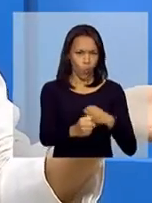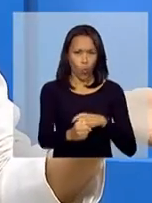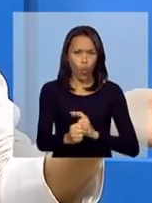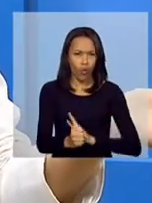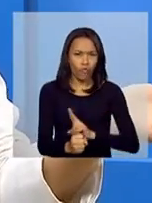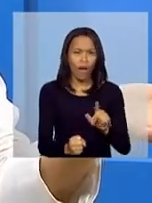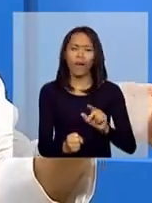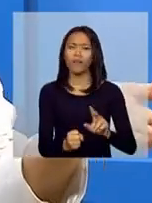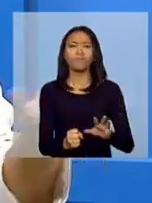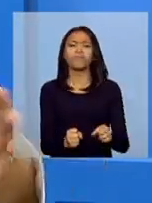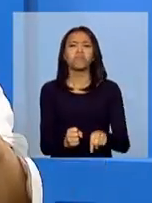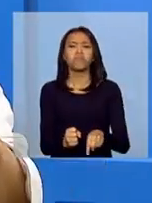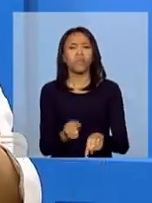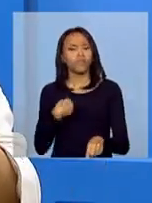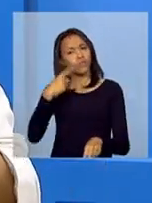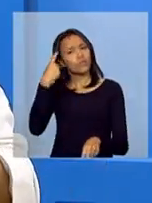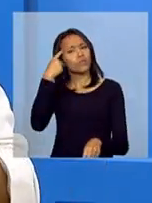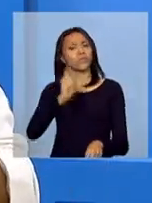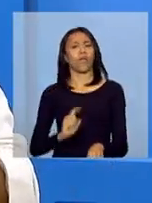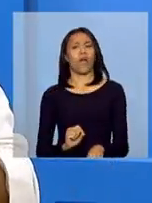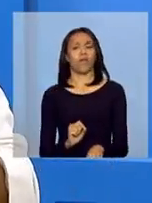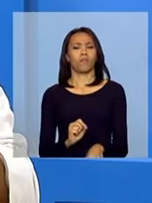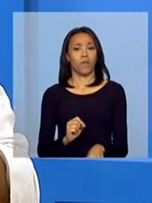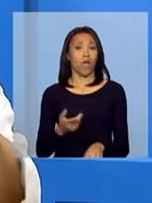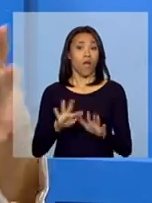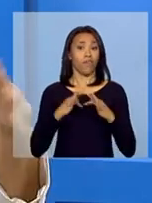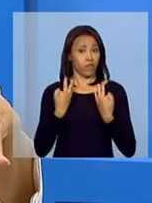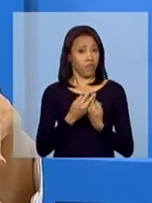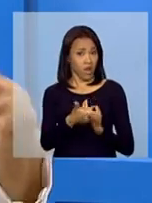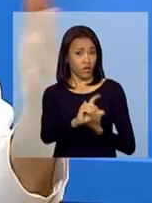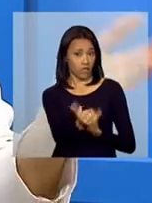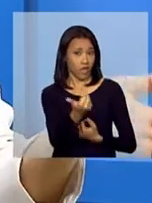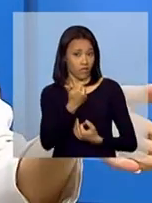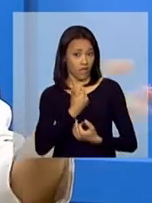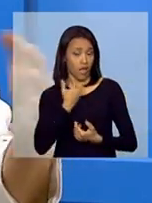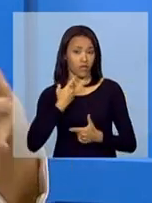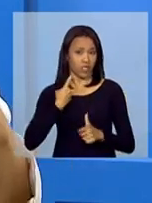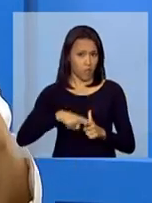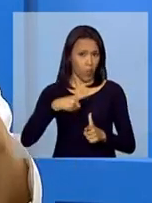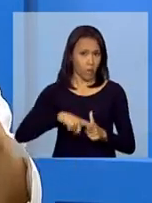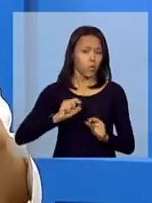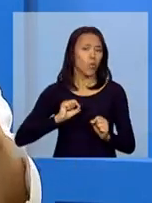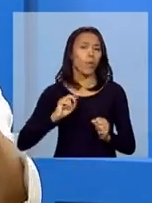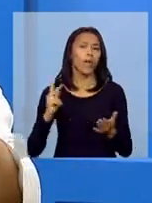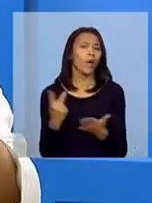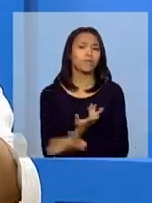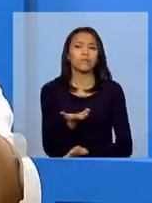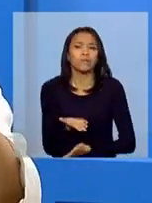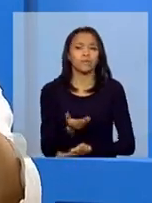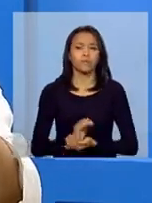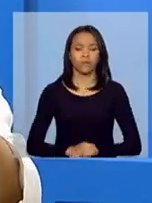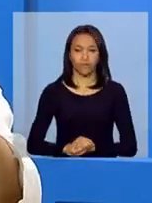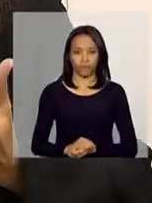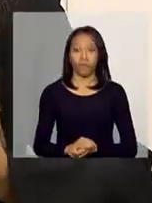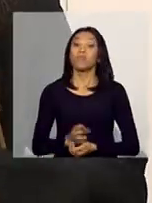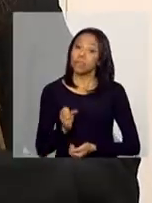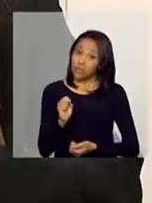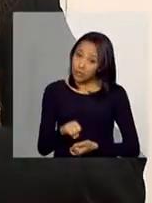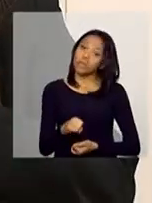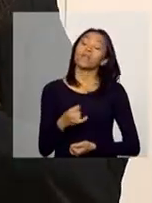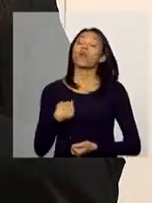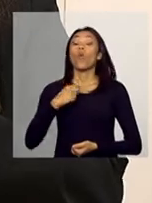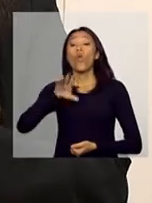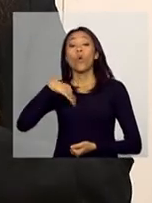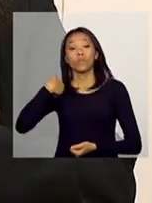Às vezes, você não tem essa noção. E a família também é avisada que está tendo problema, como é que funciona isso? Isso. Assim que chega os